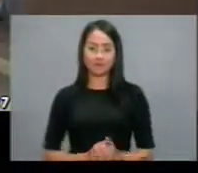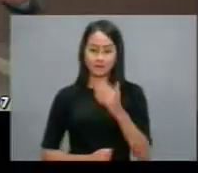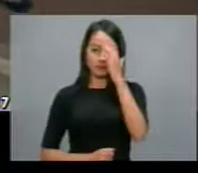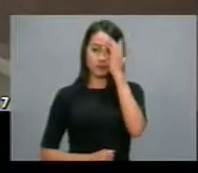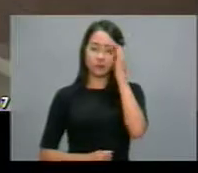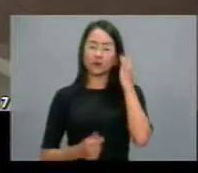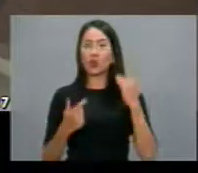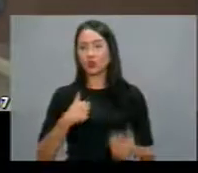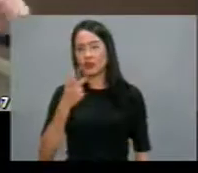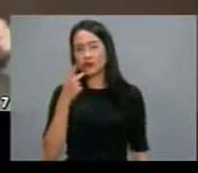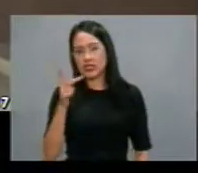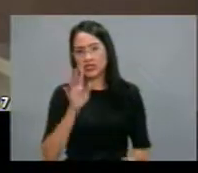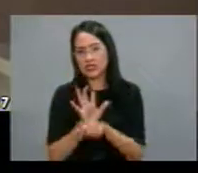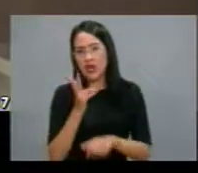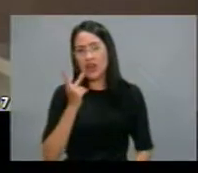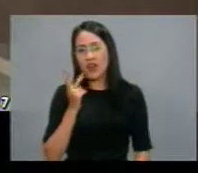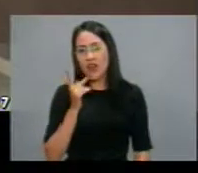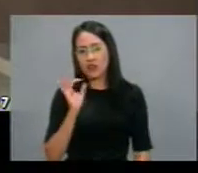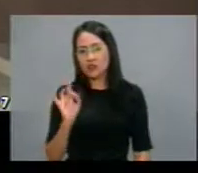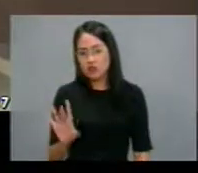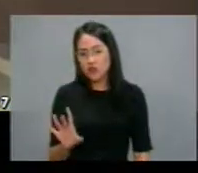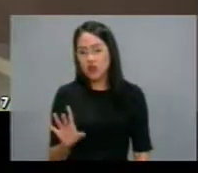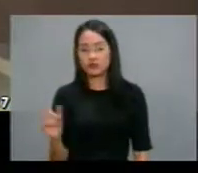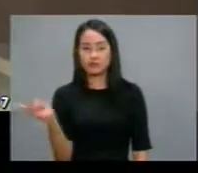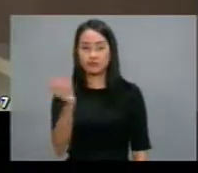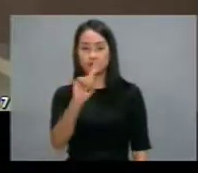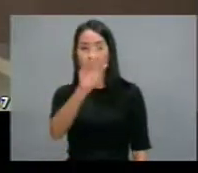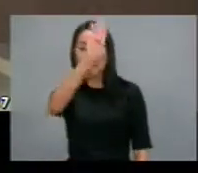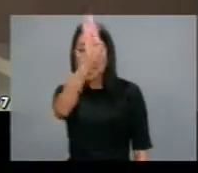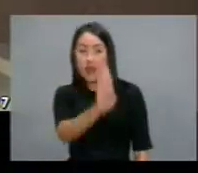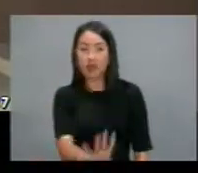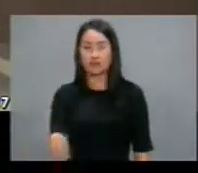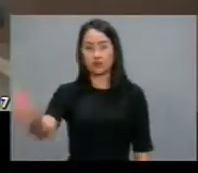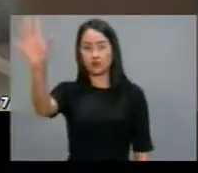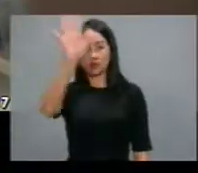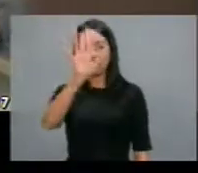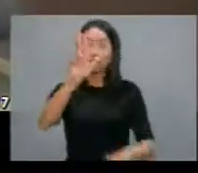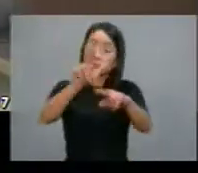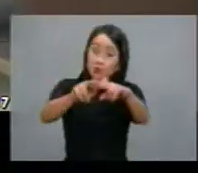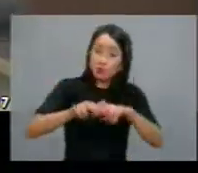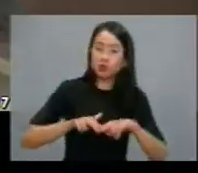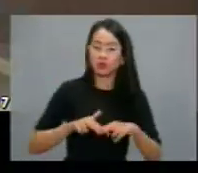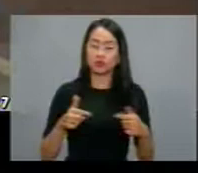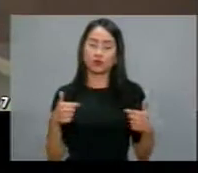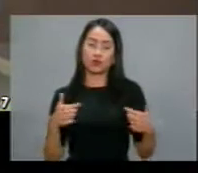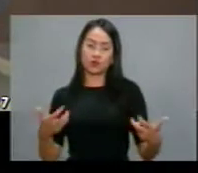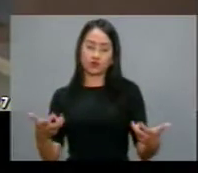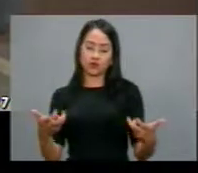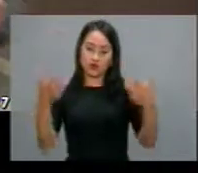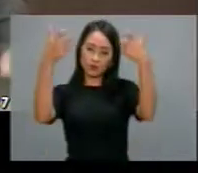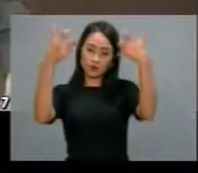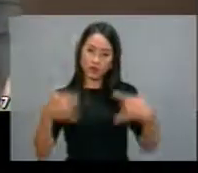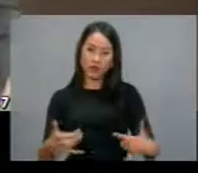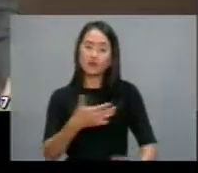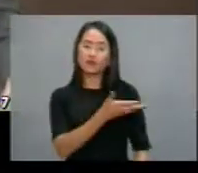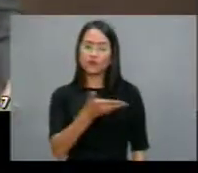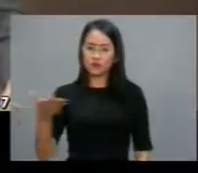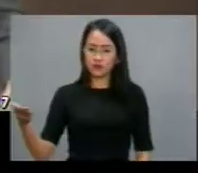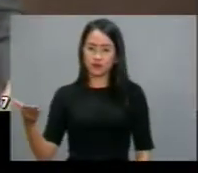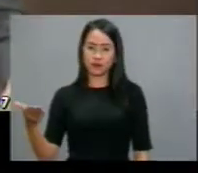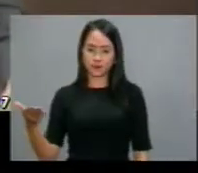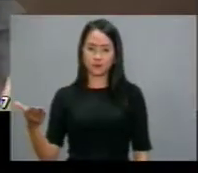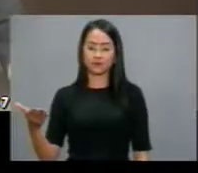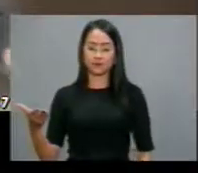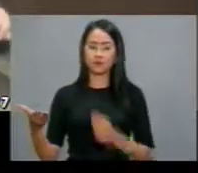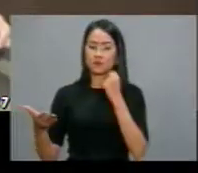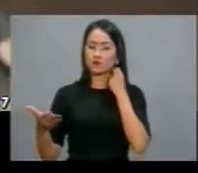falando do Ceará, eu estou falando do Brasil. Por isso mesmo, eu queria aqui de maneira, veja, não é